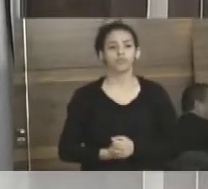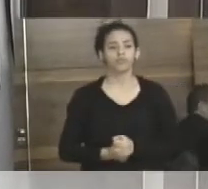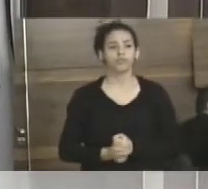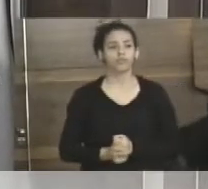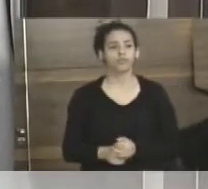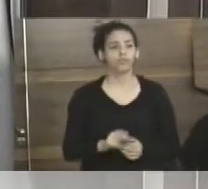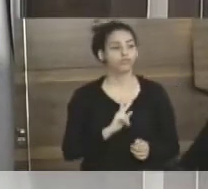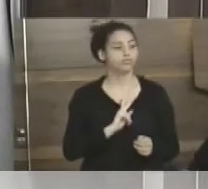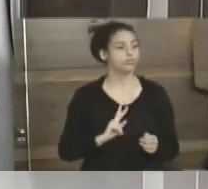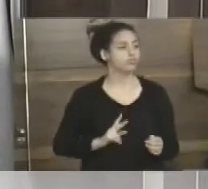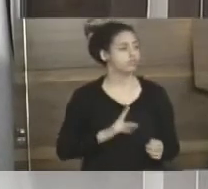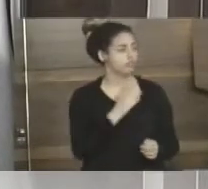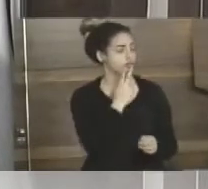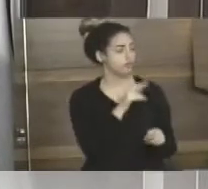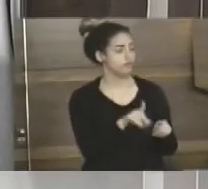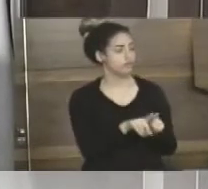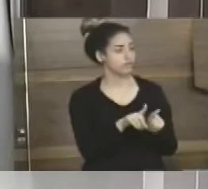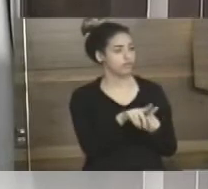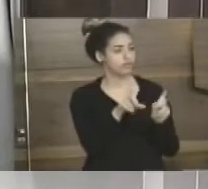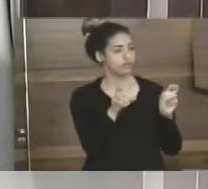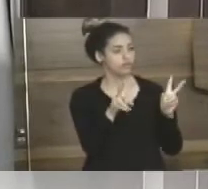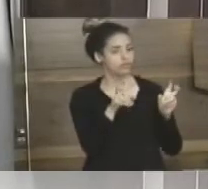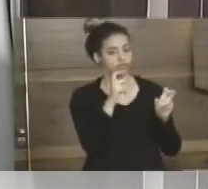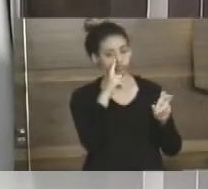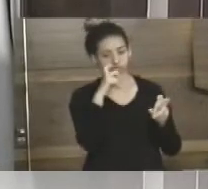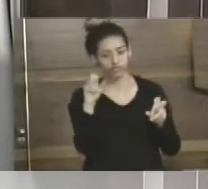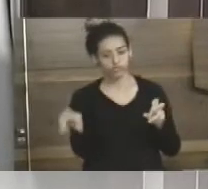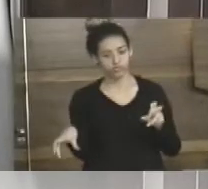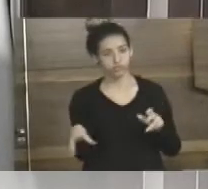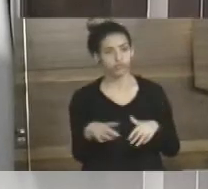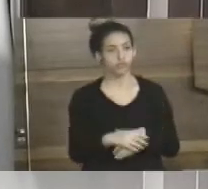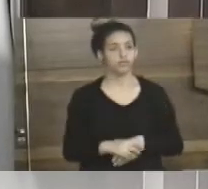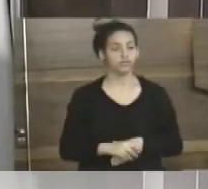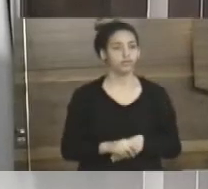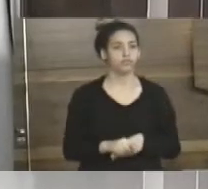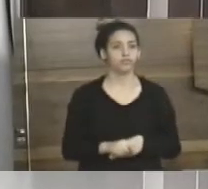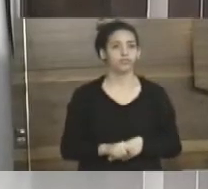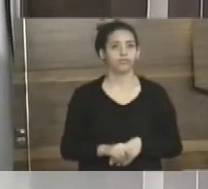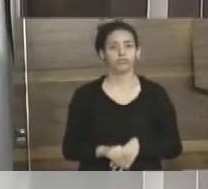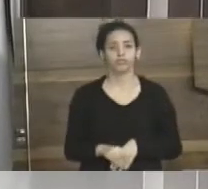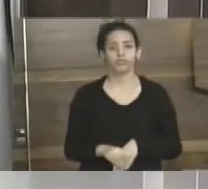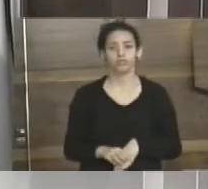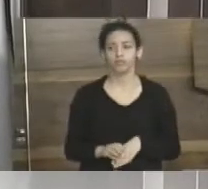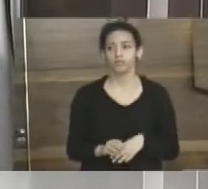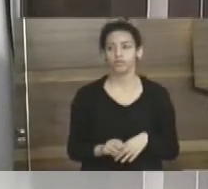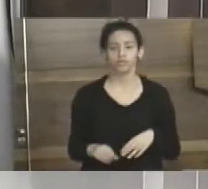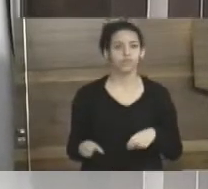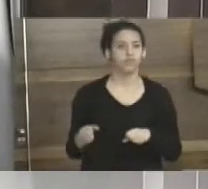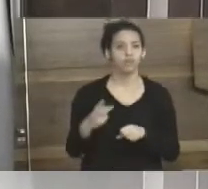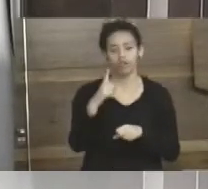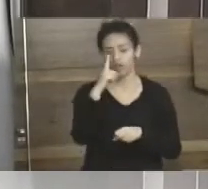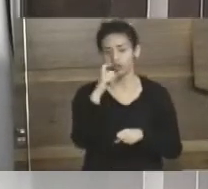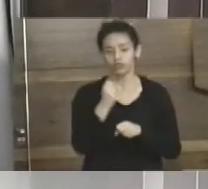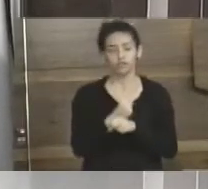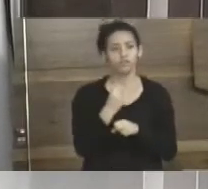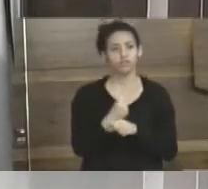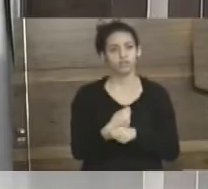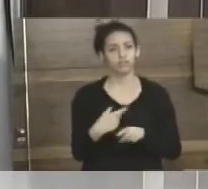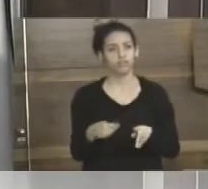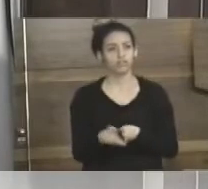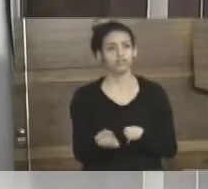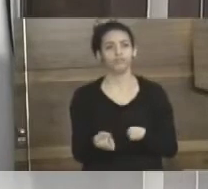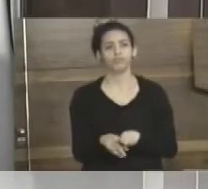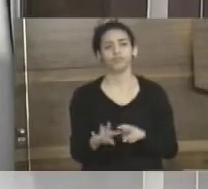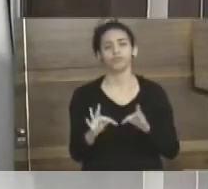o nobre presidente comentou sobre o lixo, o lixo descarte material de construção, que se torna aquele